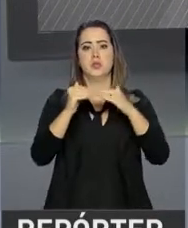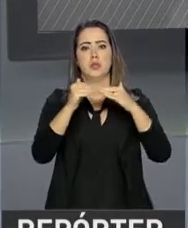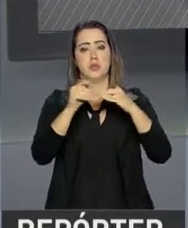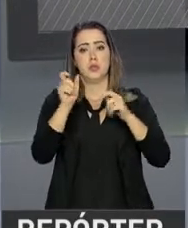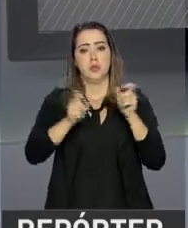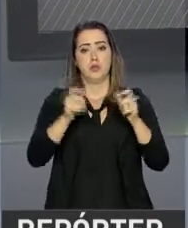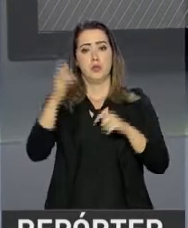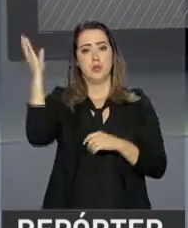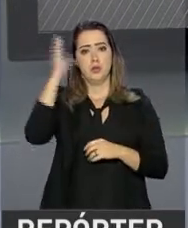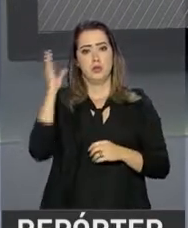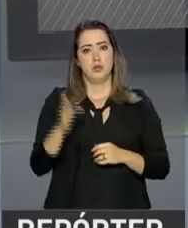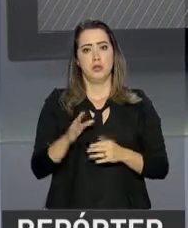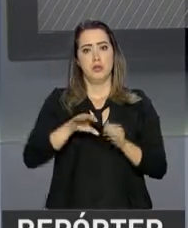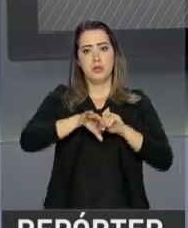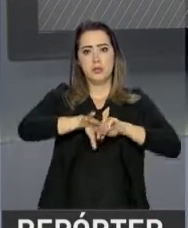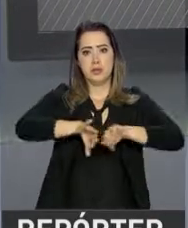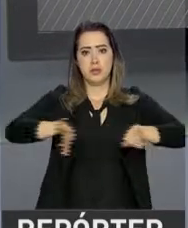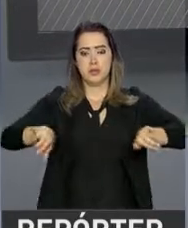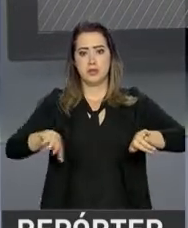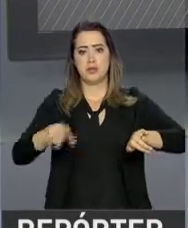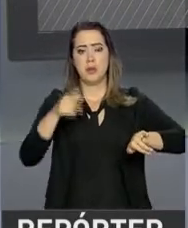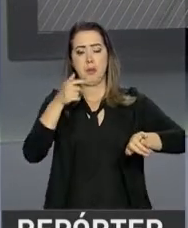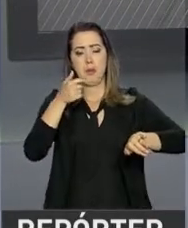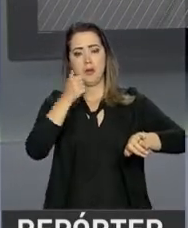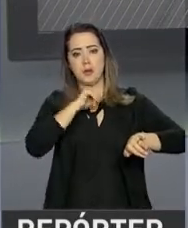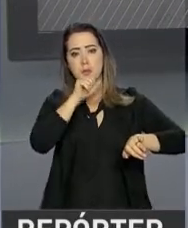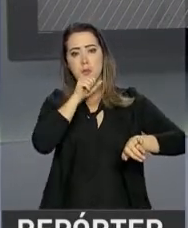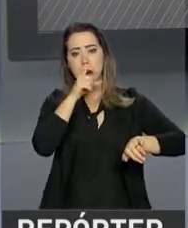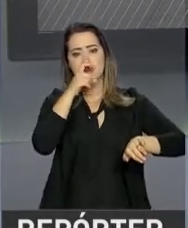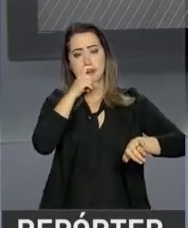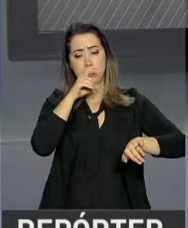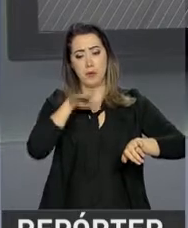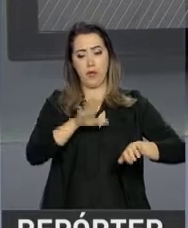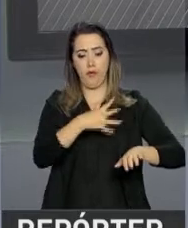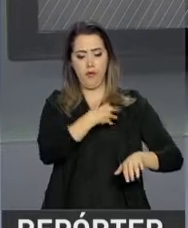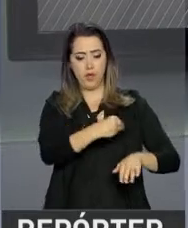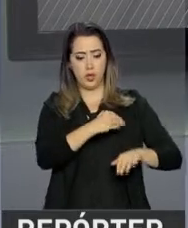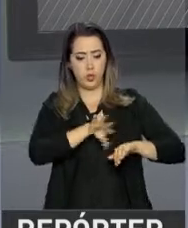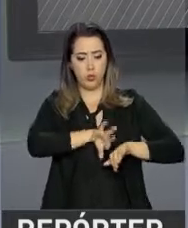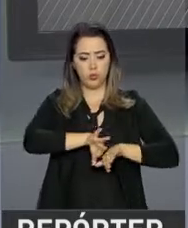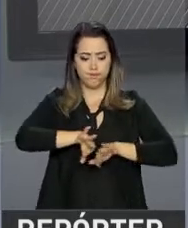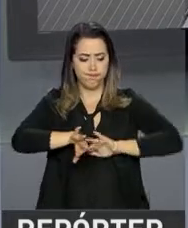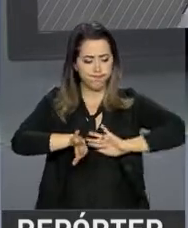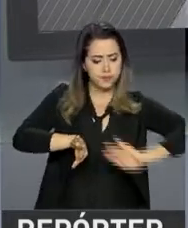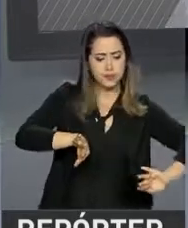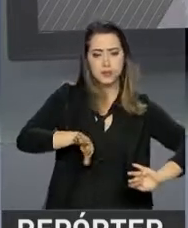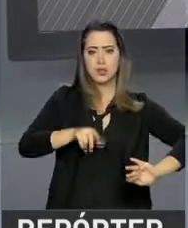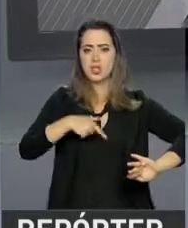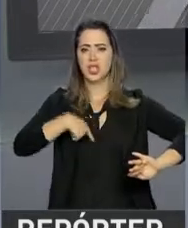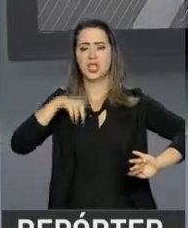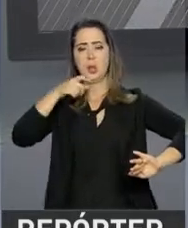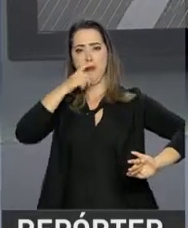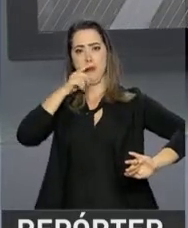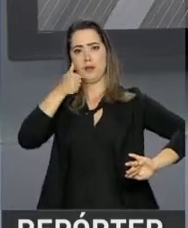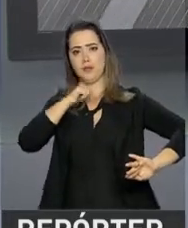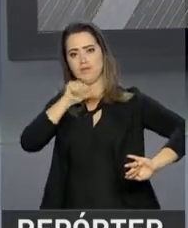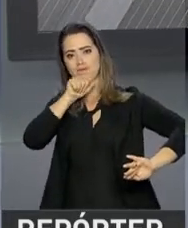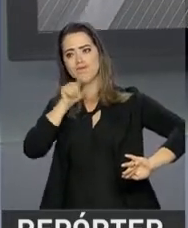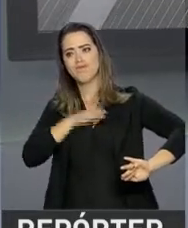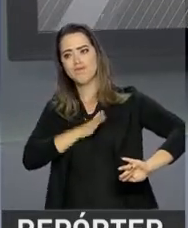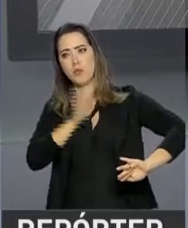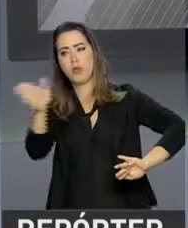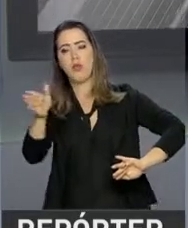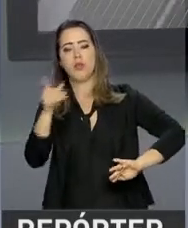casos de menores brasileiros separados de seus pais ou responsáveis que se encontram sob custódia em abrigos nos Estados Unidos.